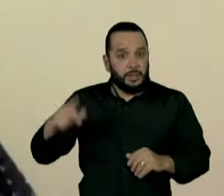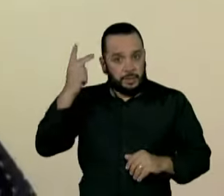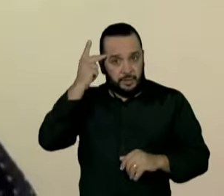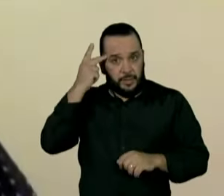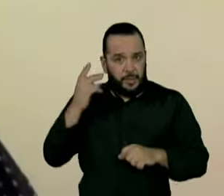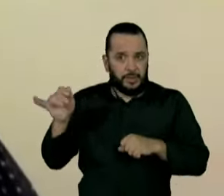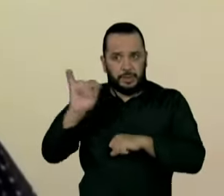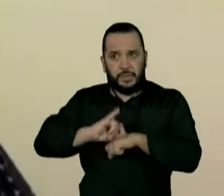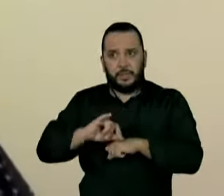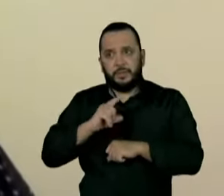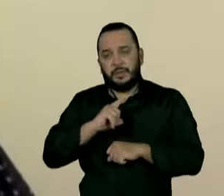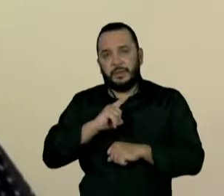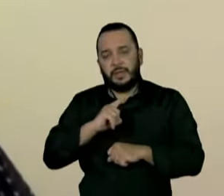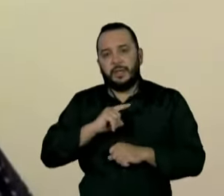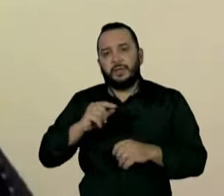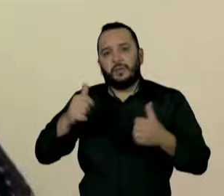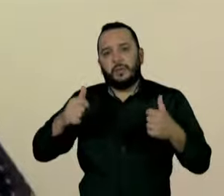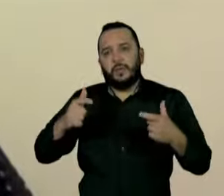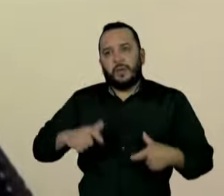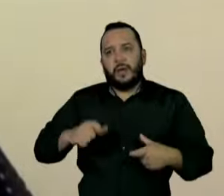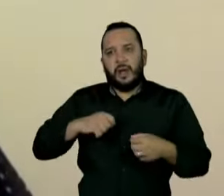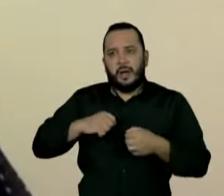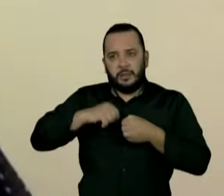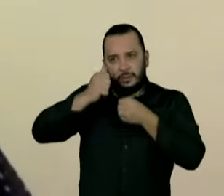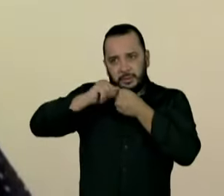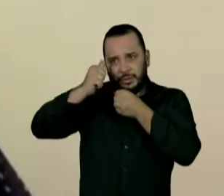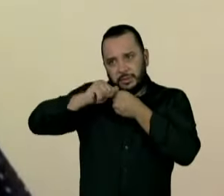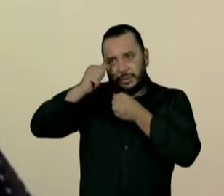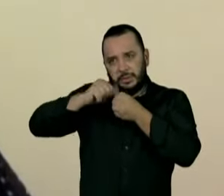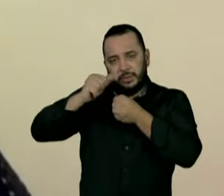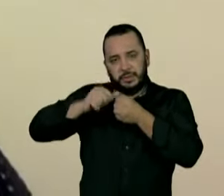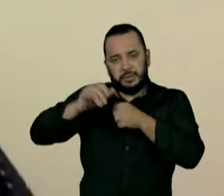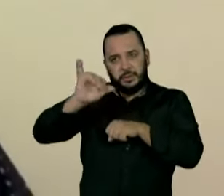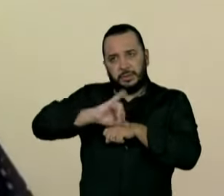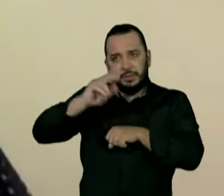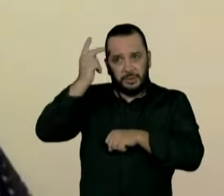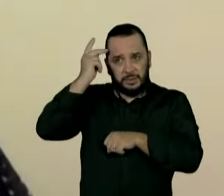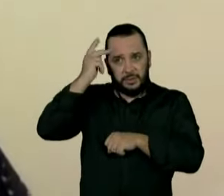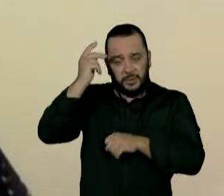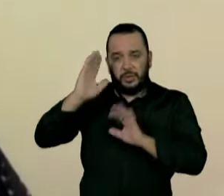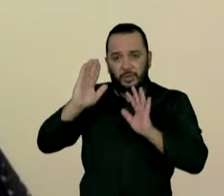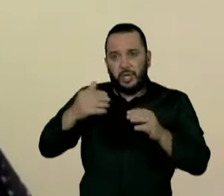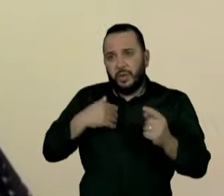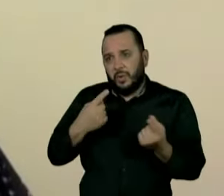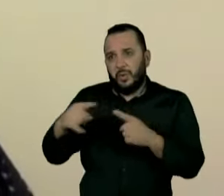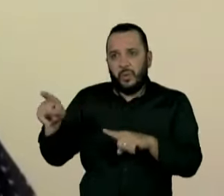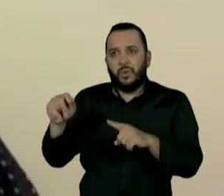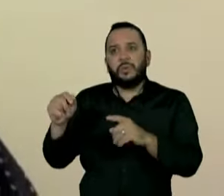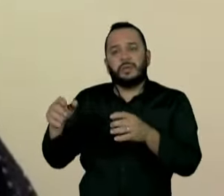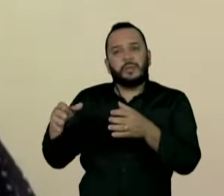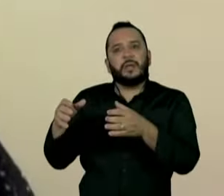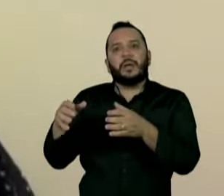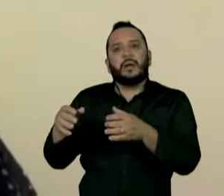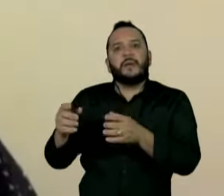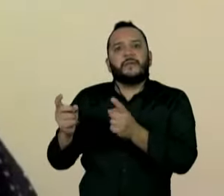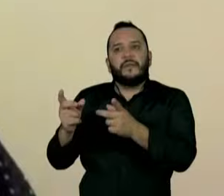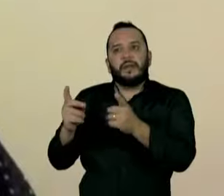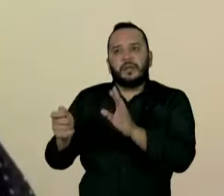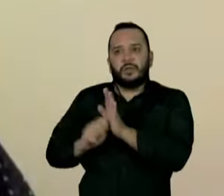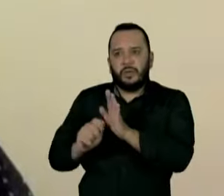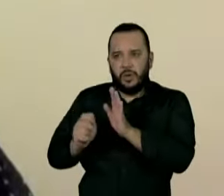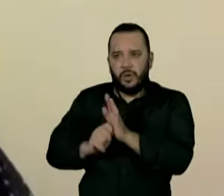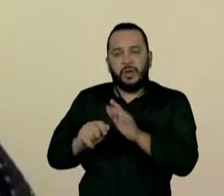São Paulo na Cracolândia, para combater o tráfico de drogas na Cracolândia, o que também atinge usuários de droga. O senhor,